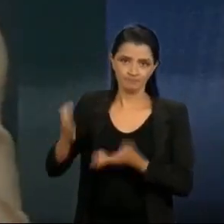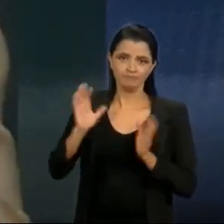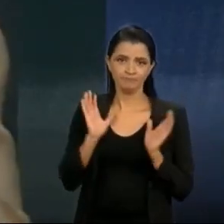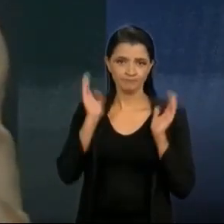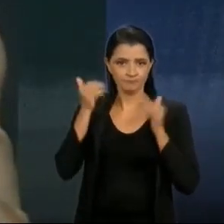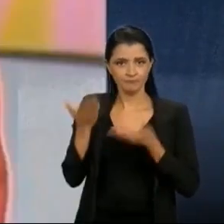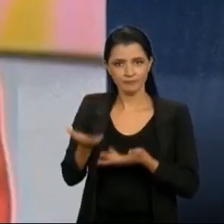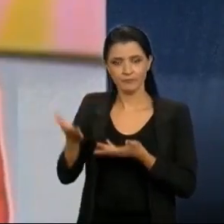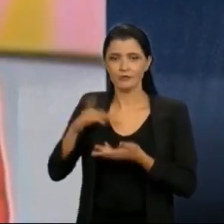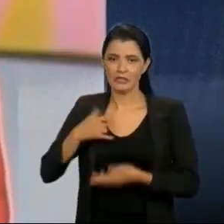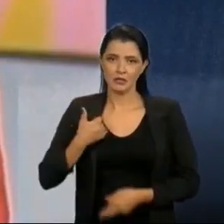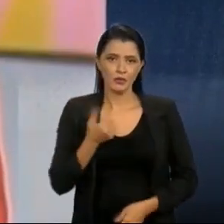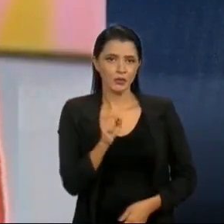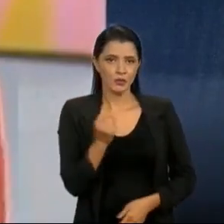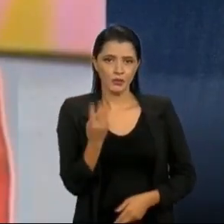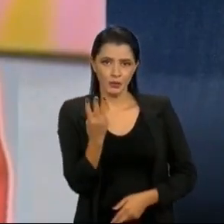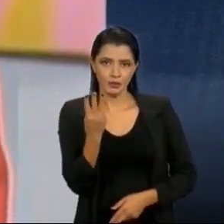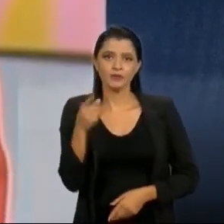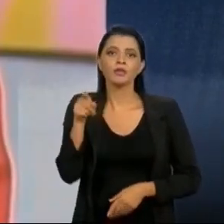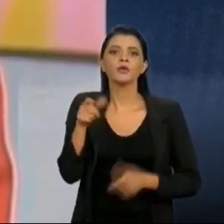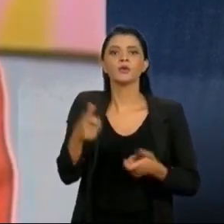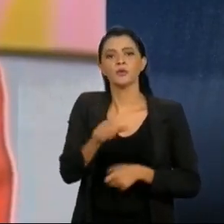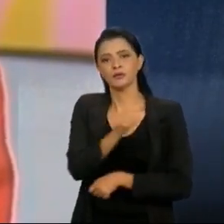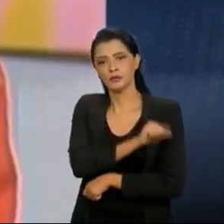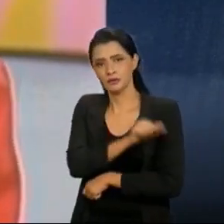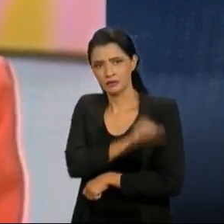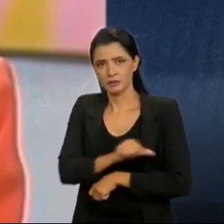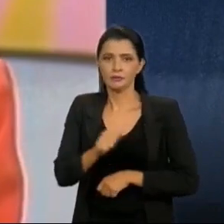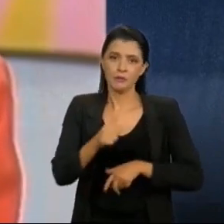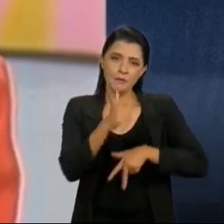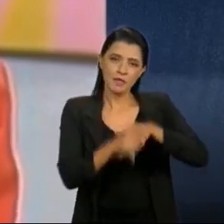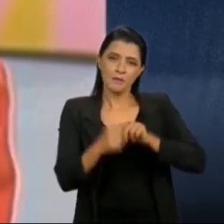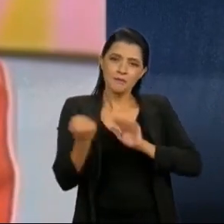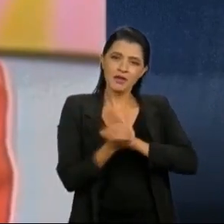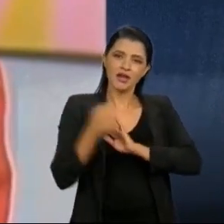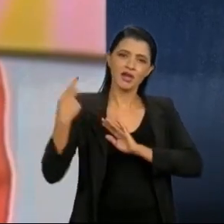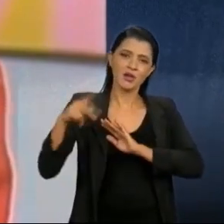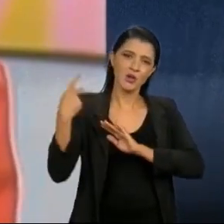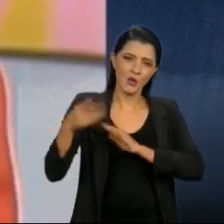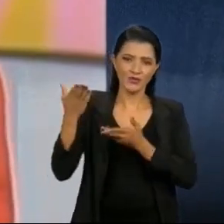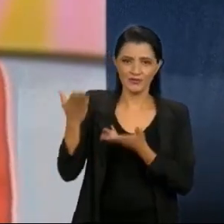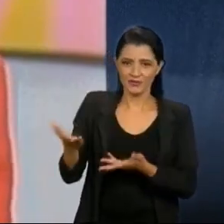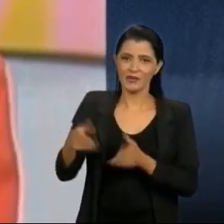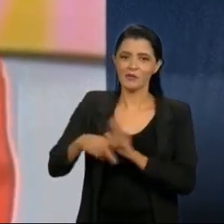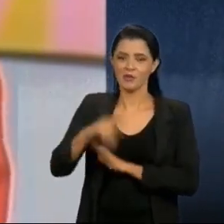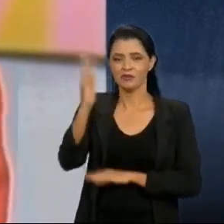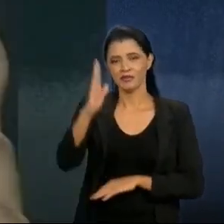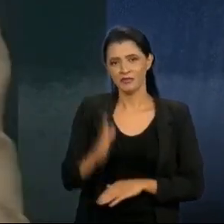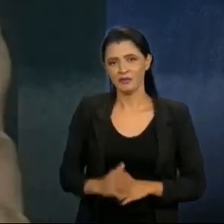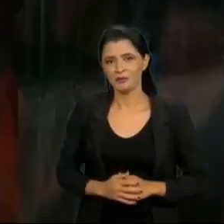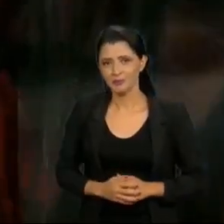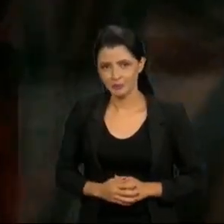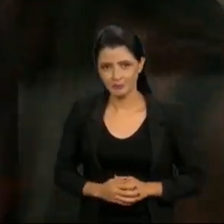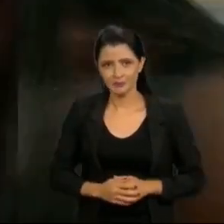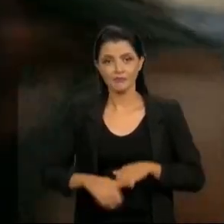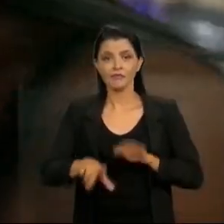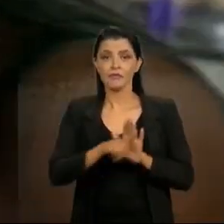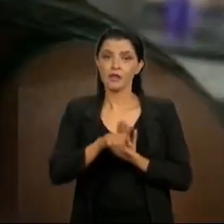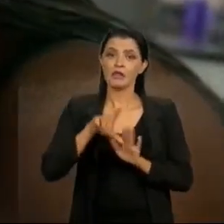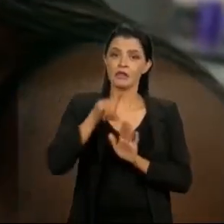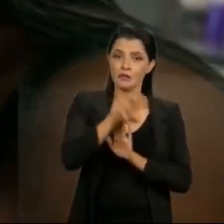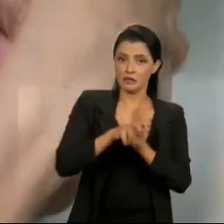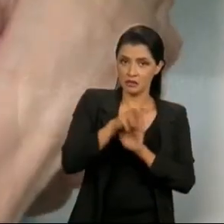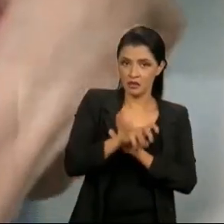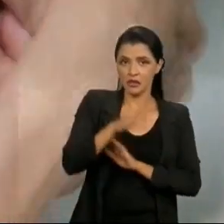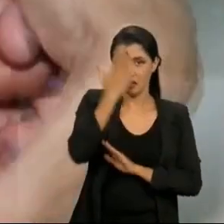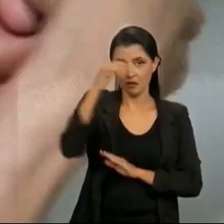Balabanian, aos 83 anos, no Rio de Janeiro. Personagem marcante da dramaturgia brasileira. Lei Maria da Penha,